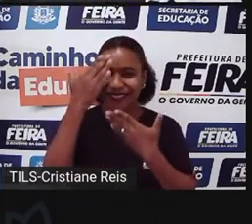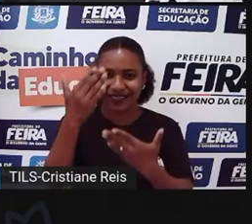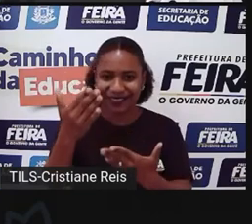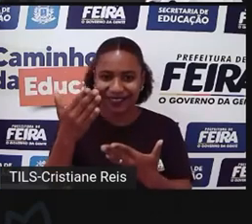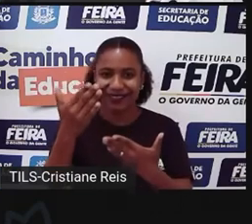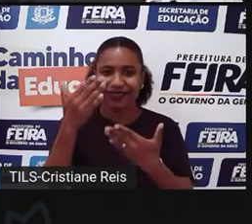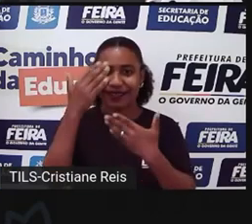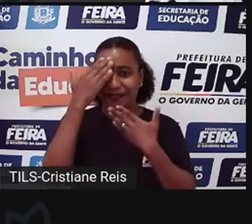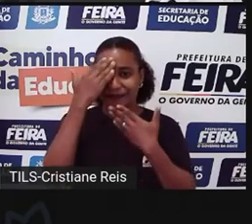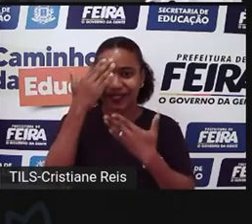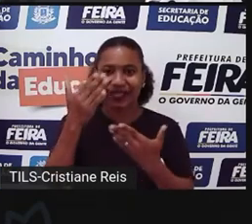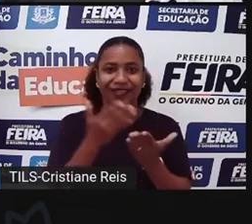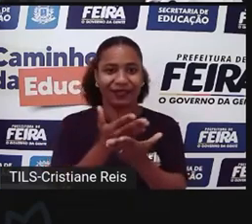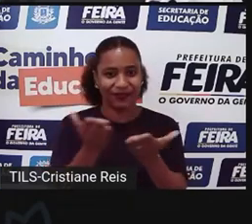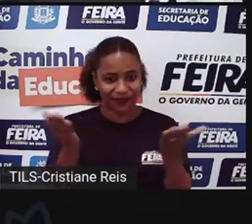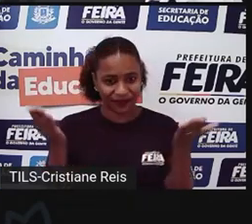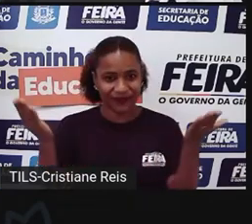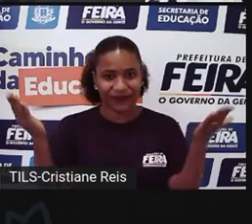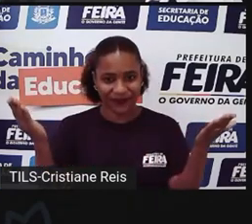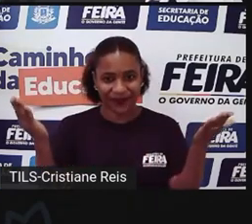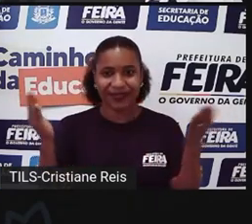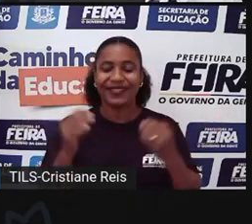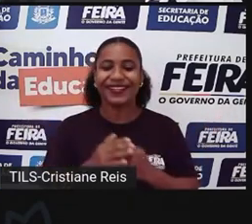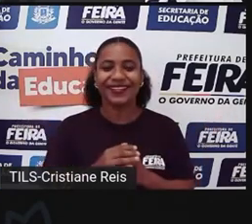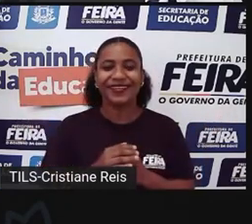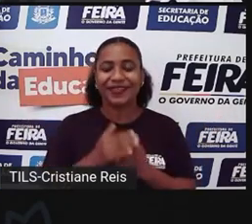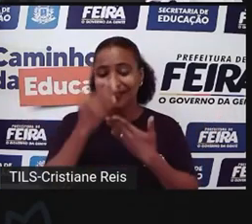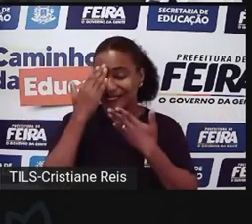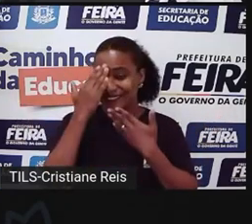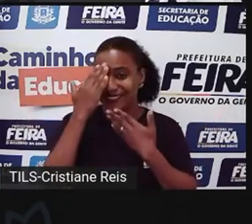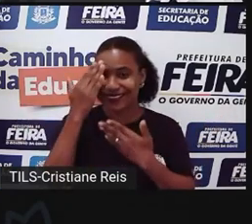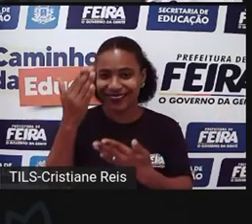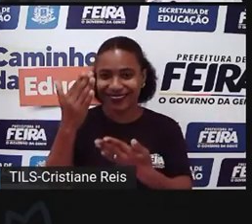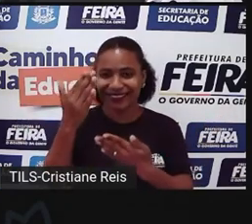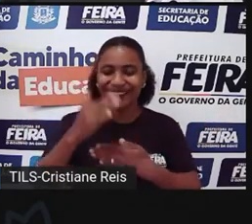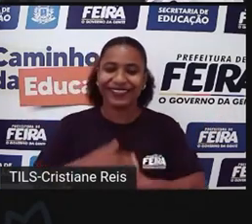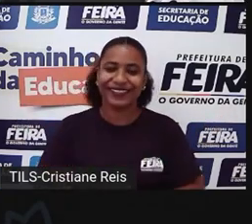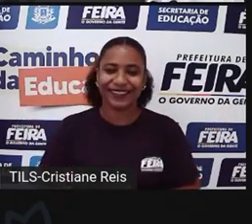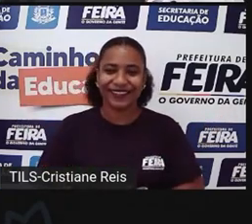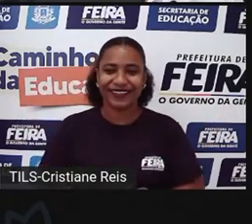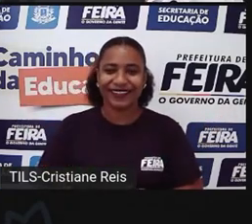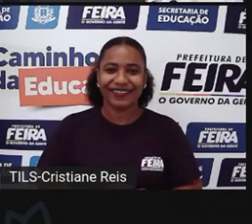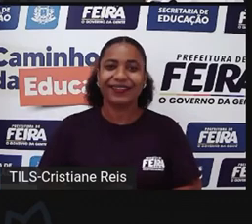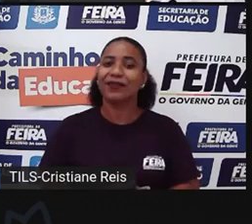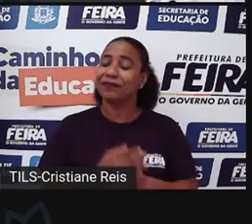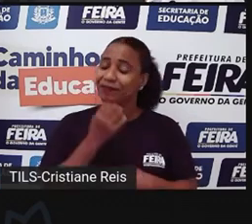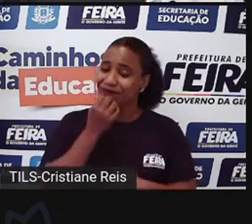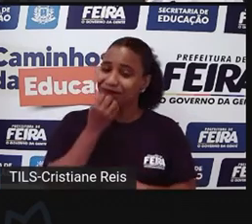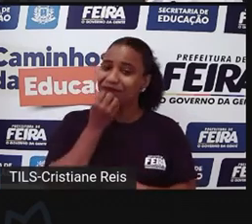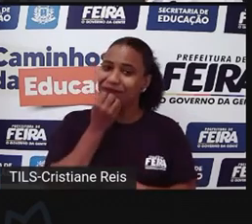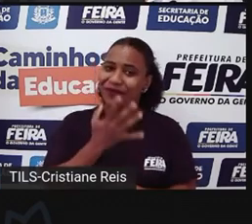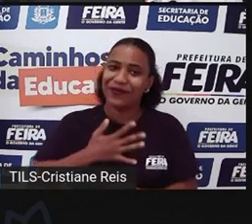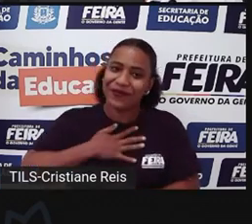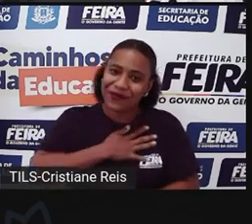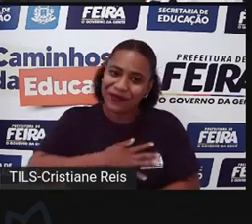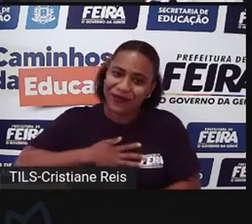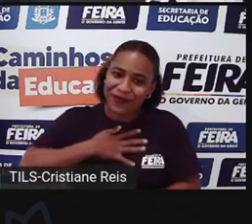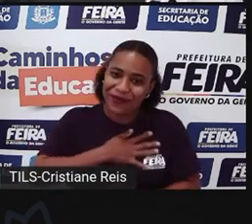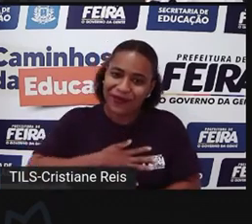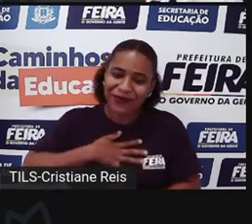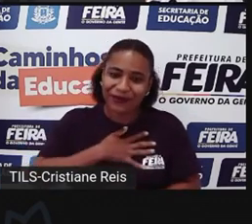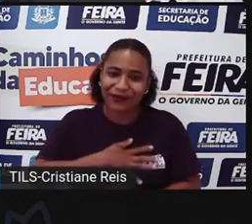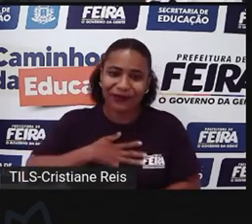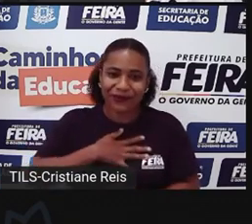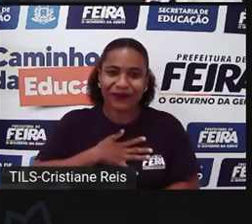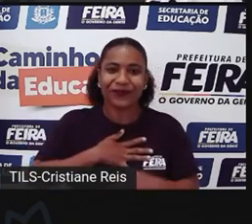a todos vocês, gratidão mesmo, né, pra mim foi uma honra, eu gosto muito, apesar de não estar